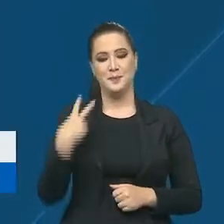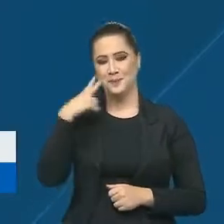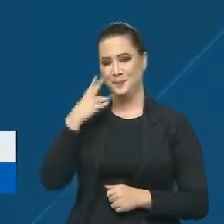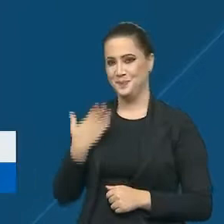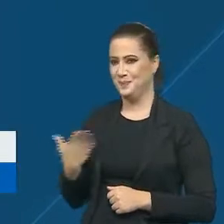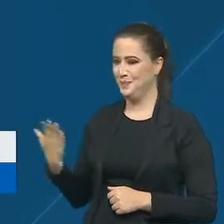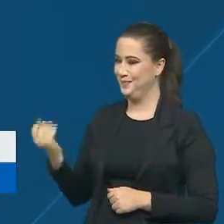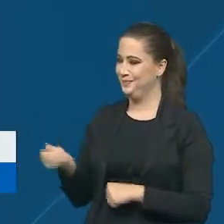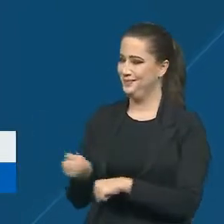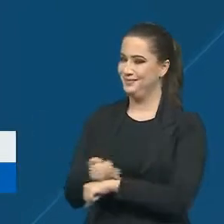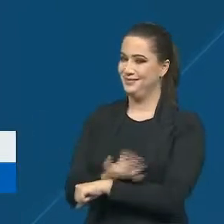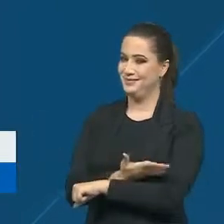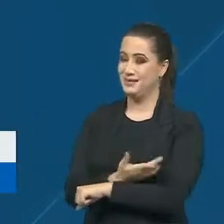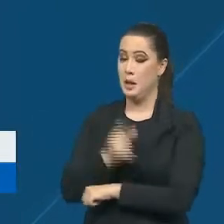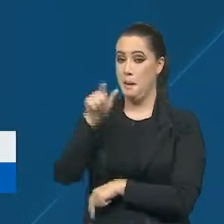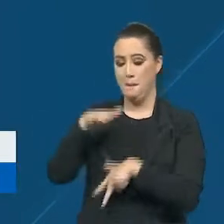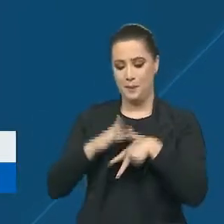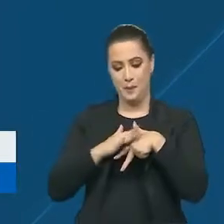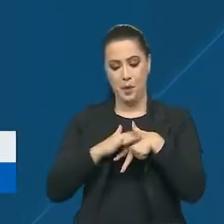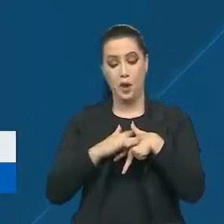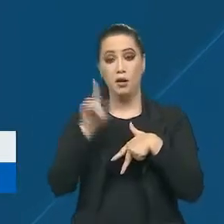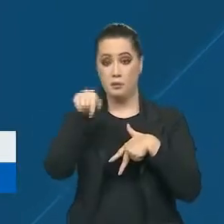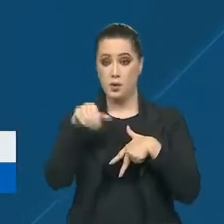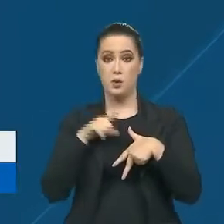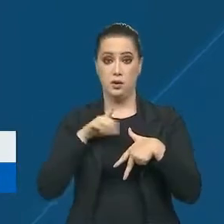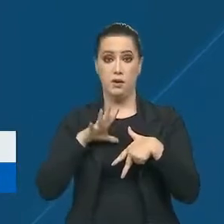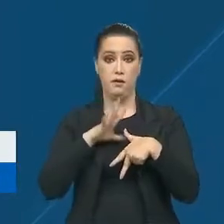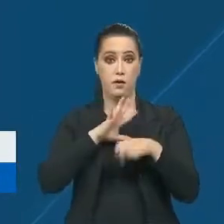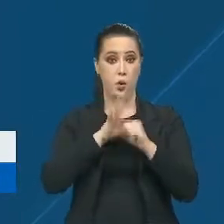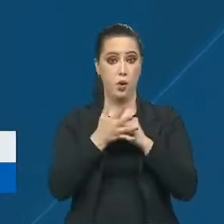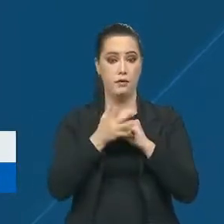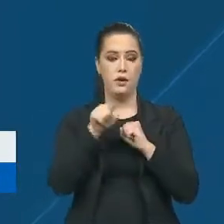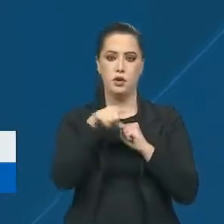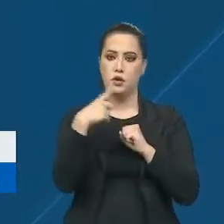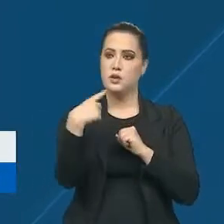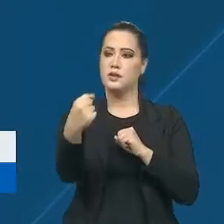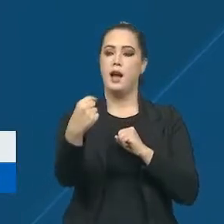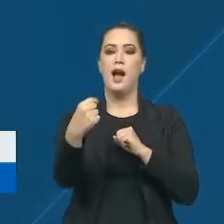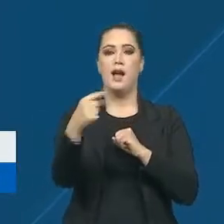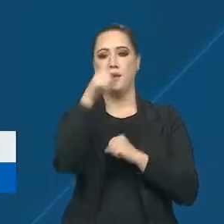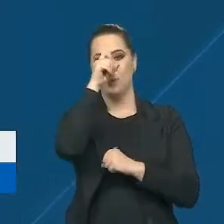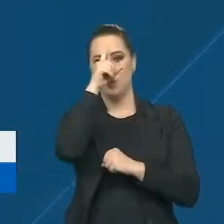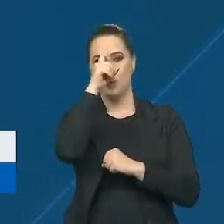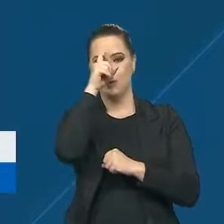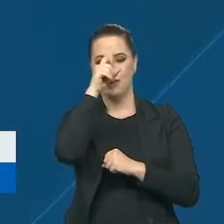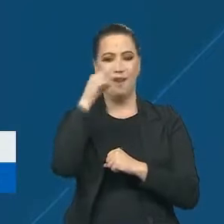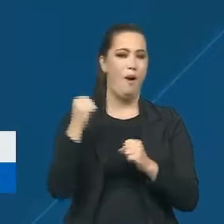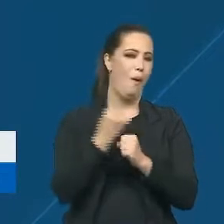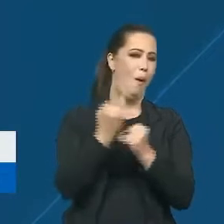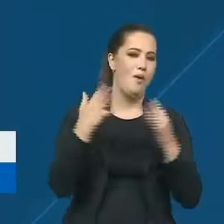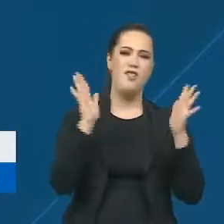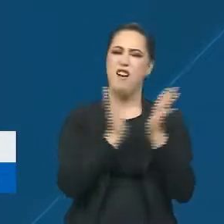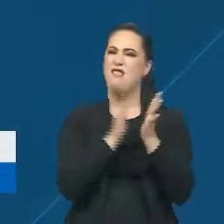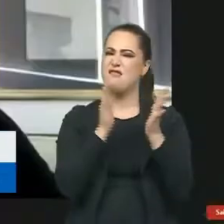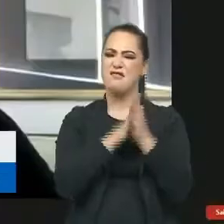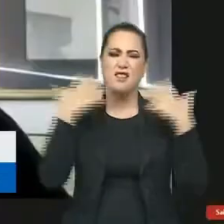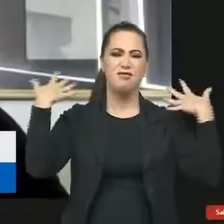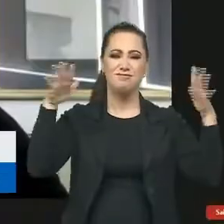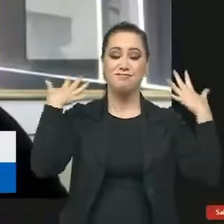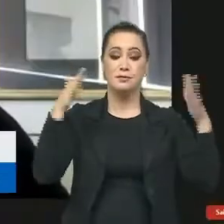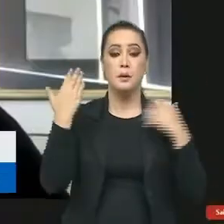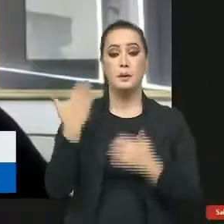que emociona. Um paciente que teve Covid saindo do hospital na cadeira de rodas, cercado de aplausos.